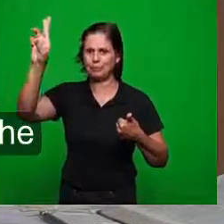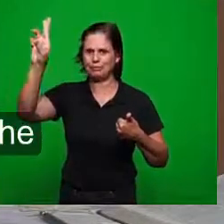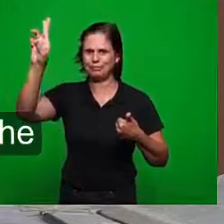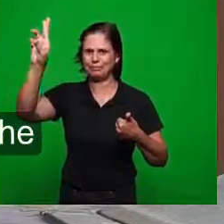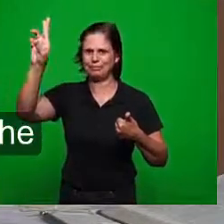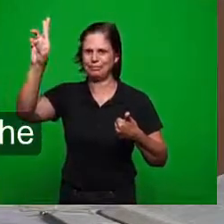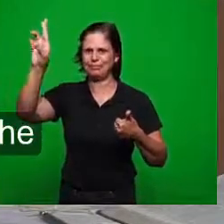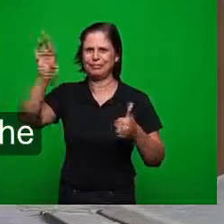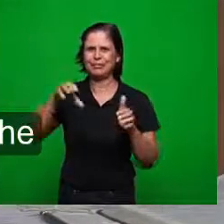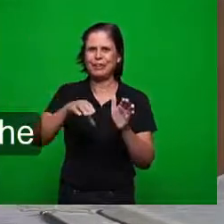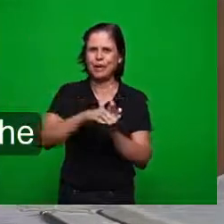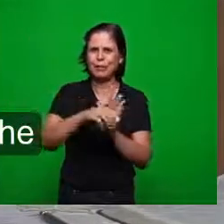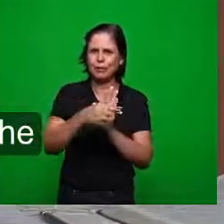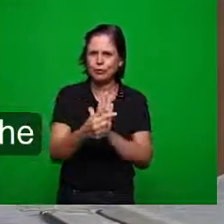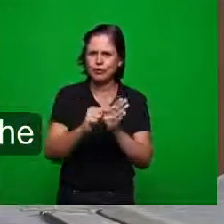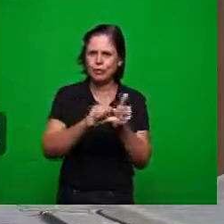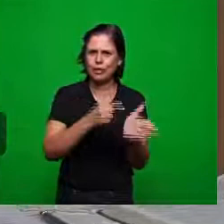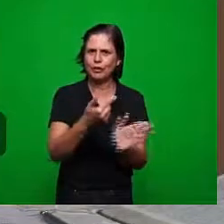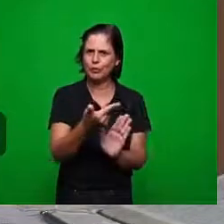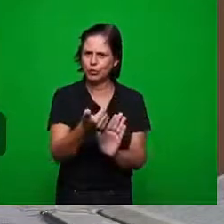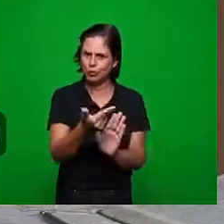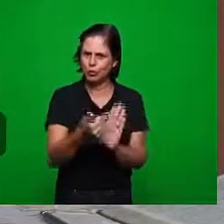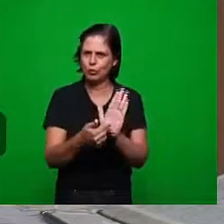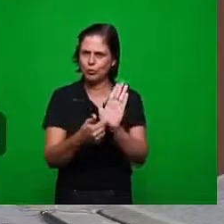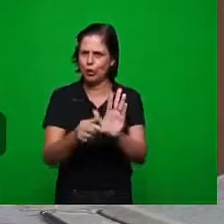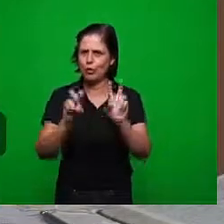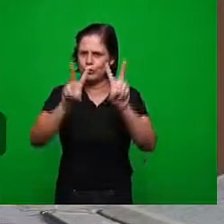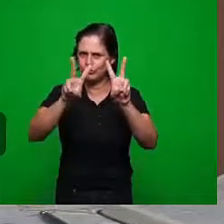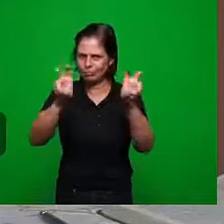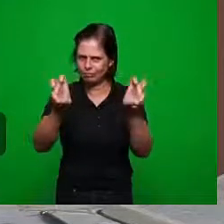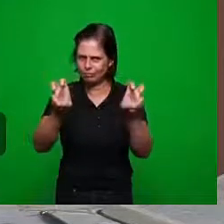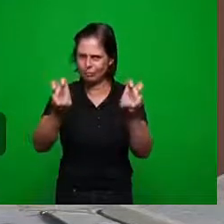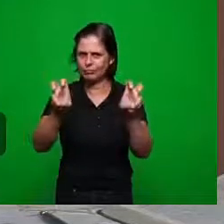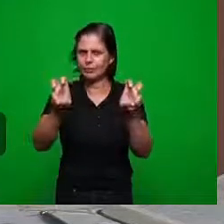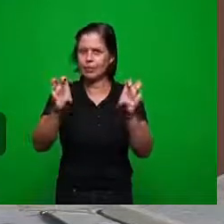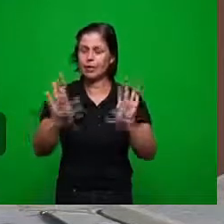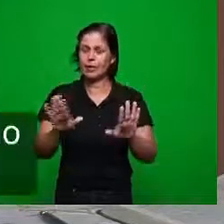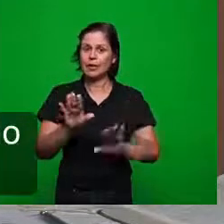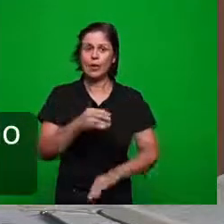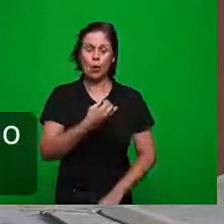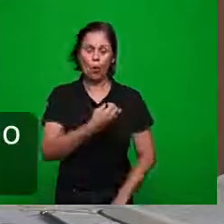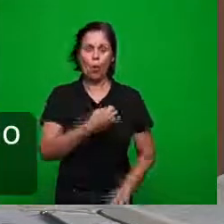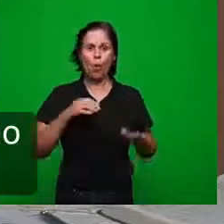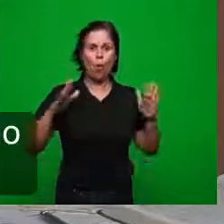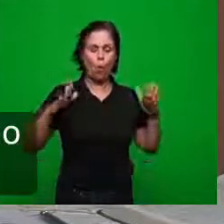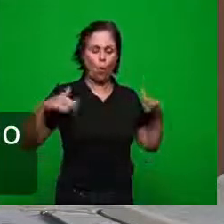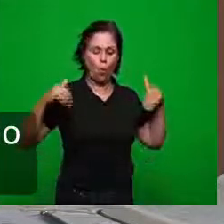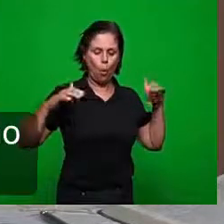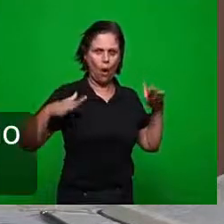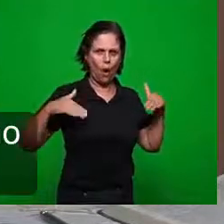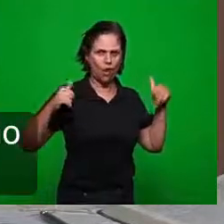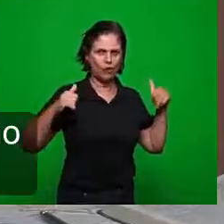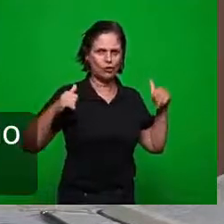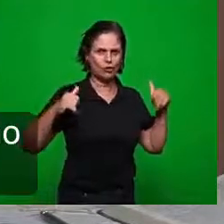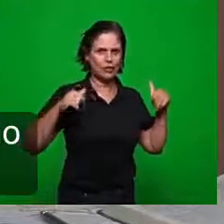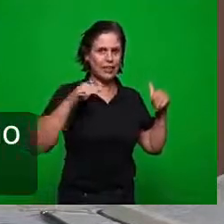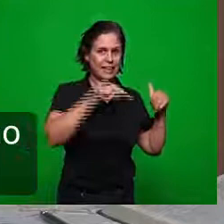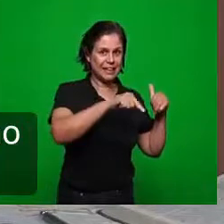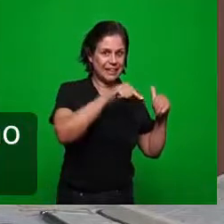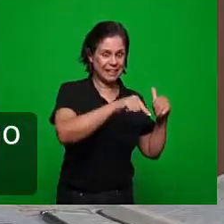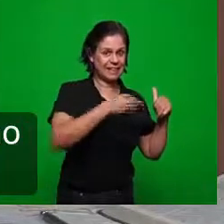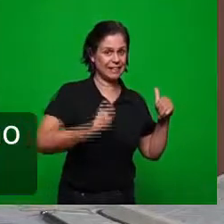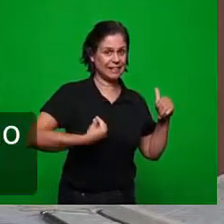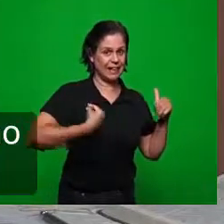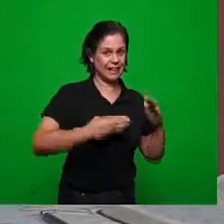então no capítulo 2 verso 12 está lá a expressão e ao anjo da igreja que está em pérgamo escreve isto